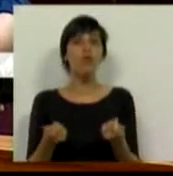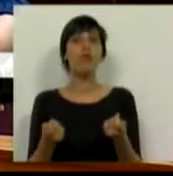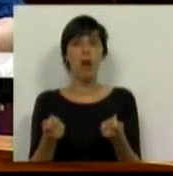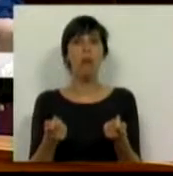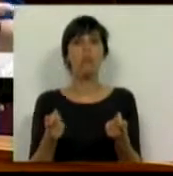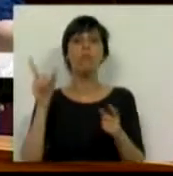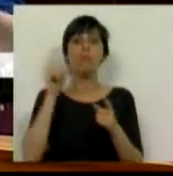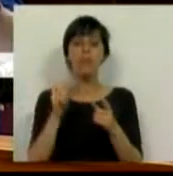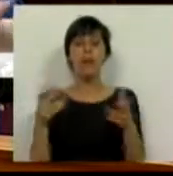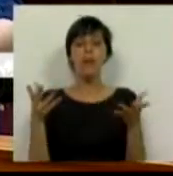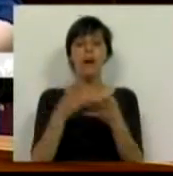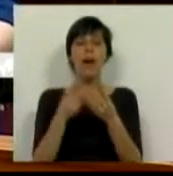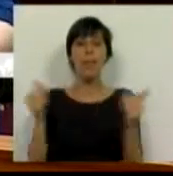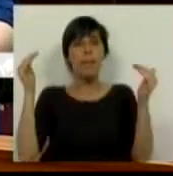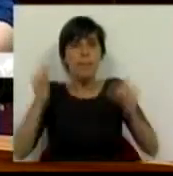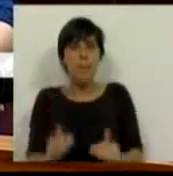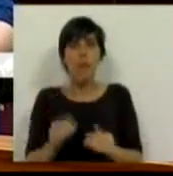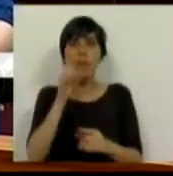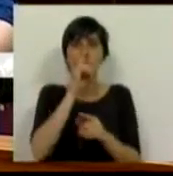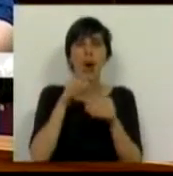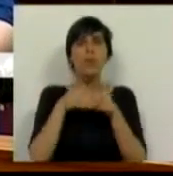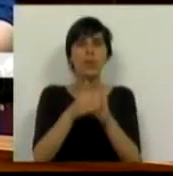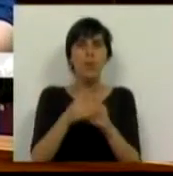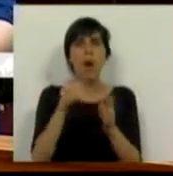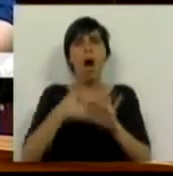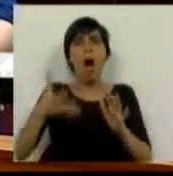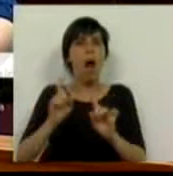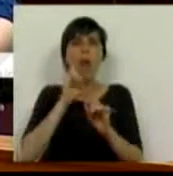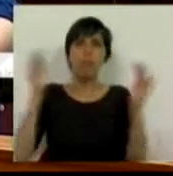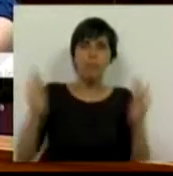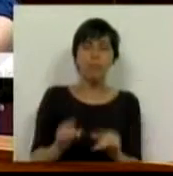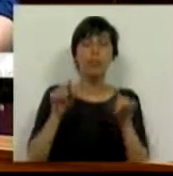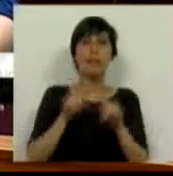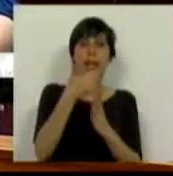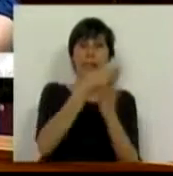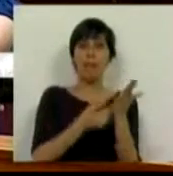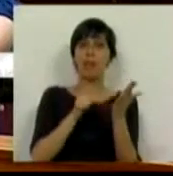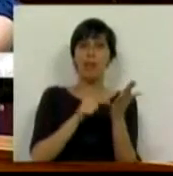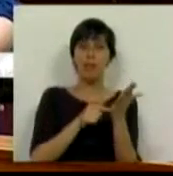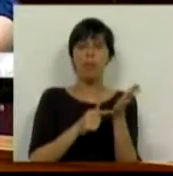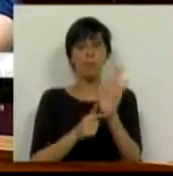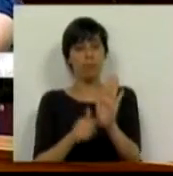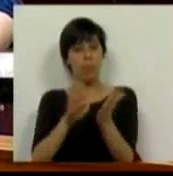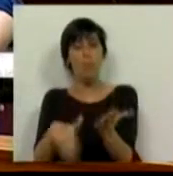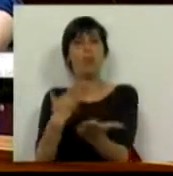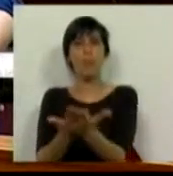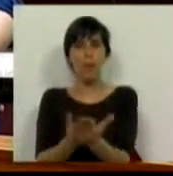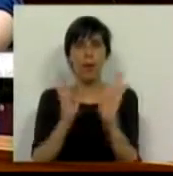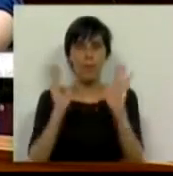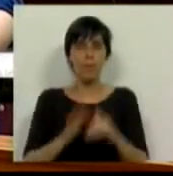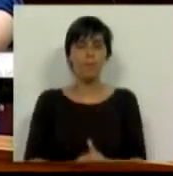e até com a desmaterialização de procedimentos que este diploma nos vem propor.